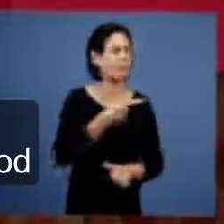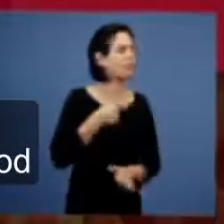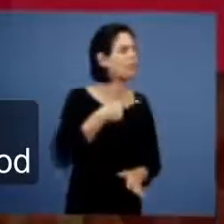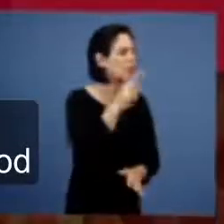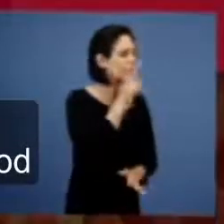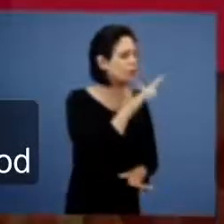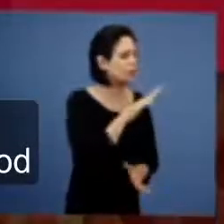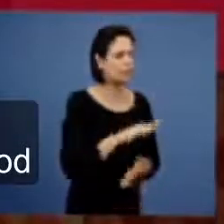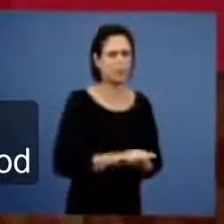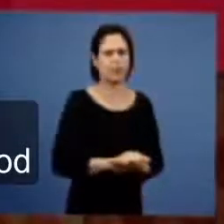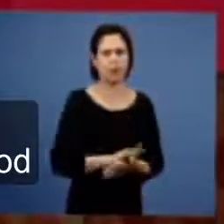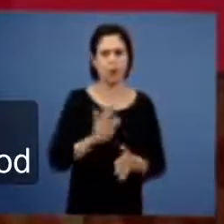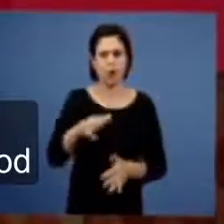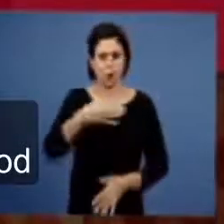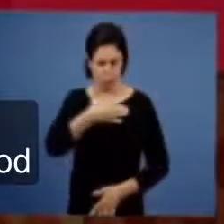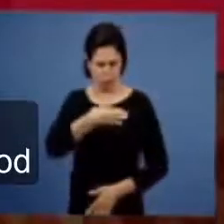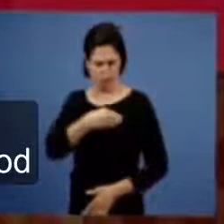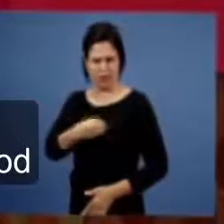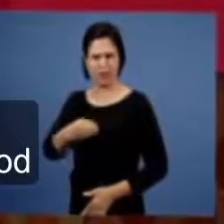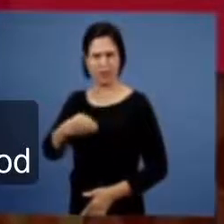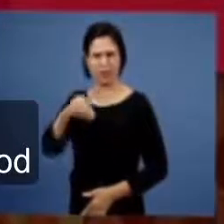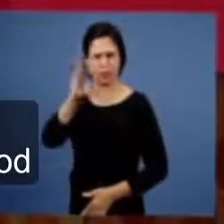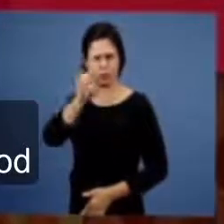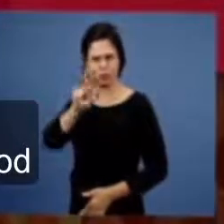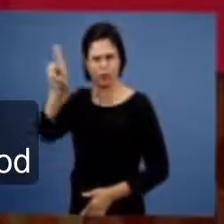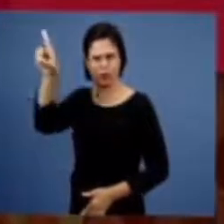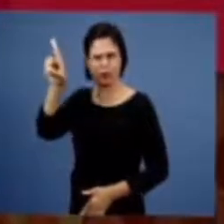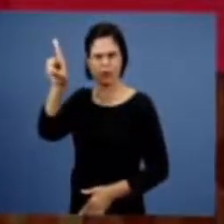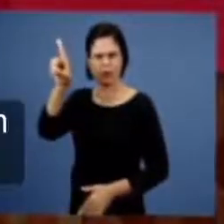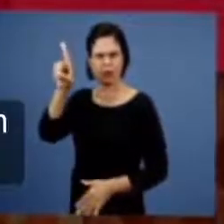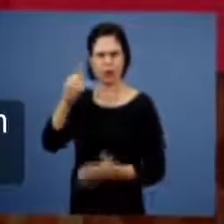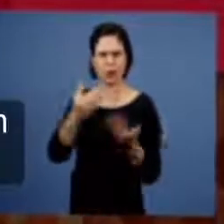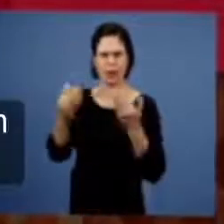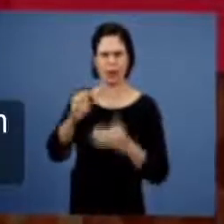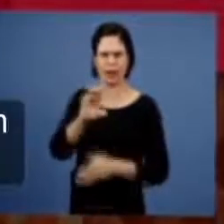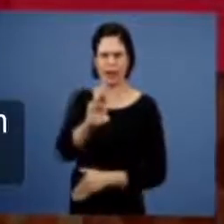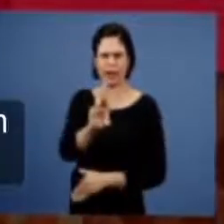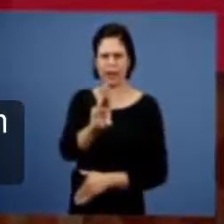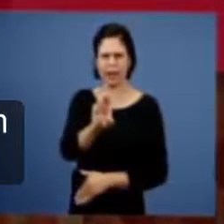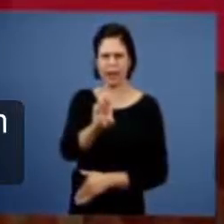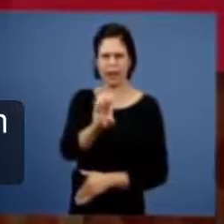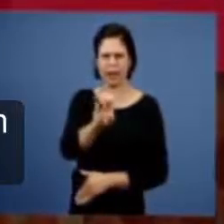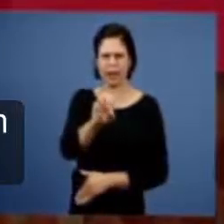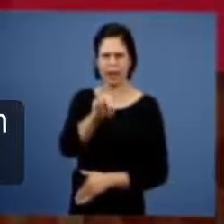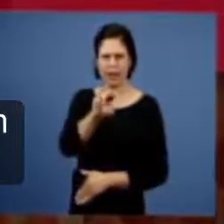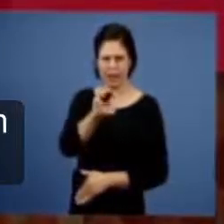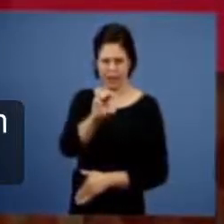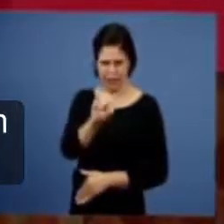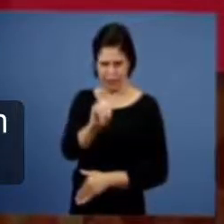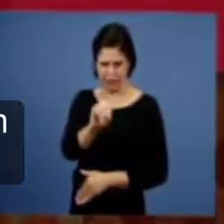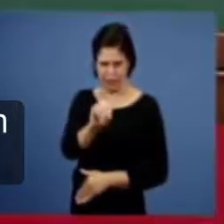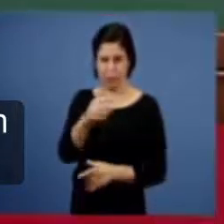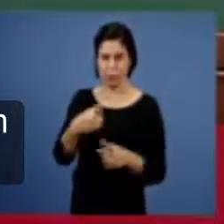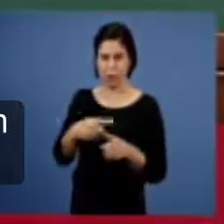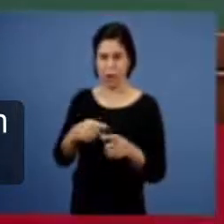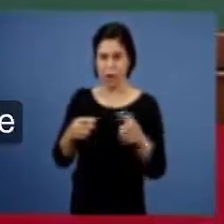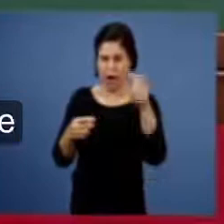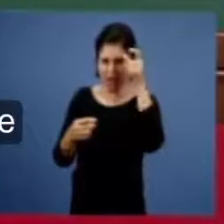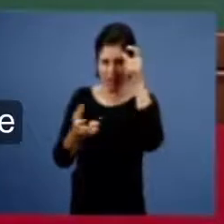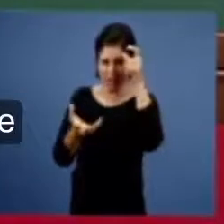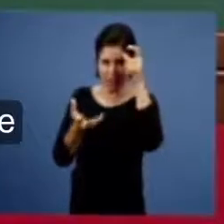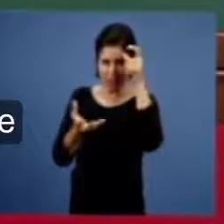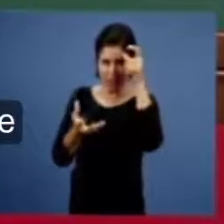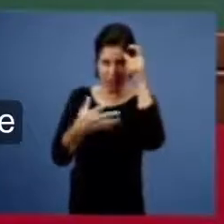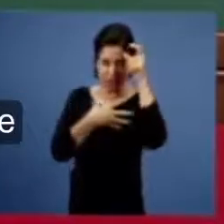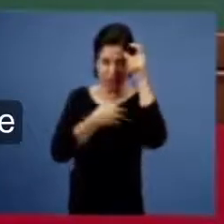colocação Os filhos do reino, o reino de Deus, o adversário quer os filhos do reino dele e